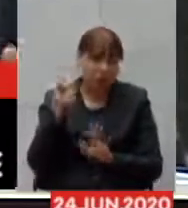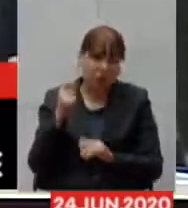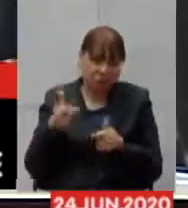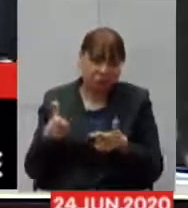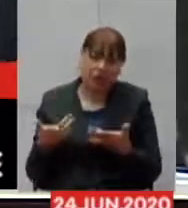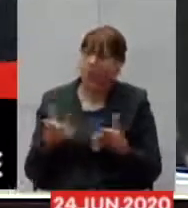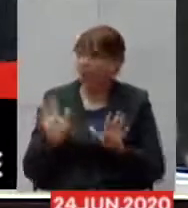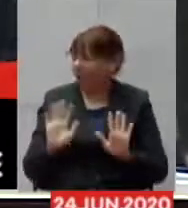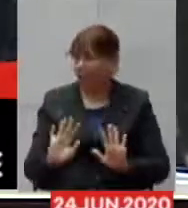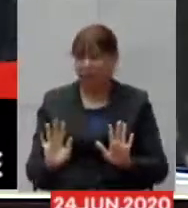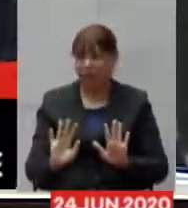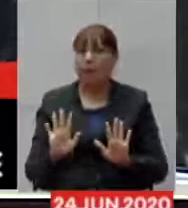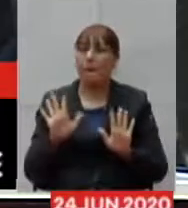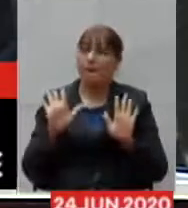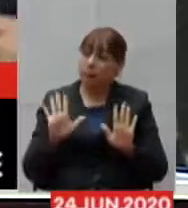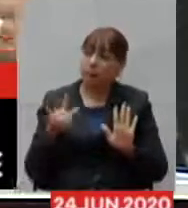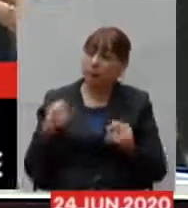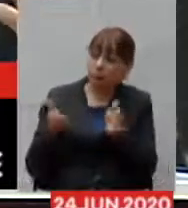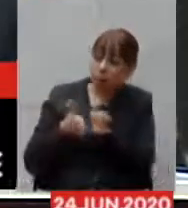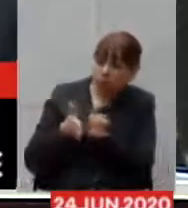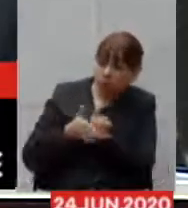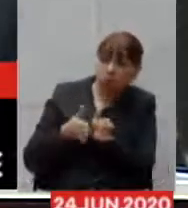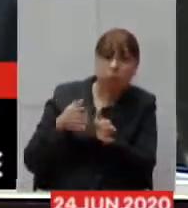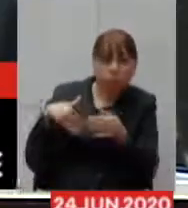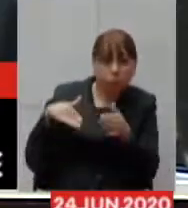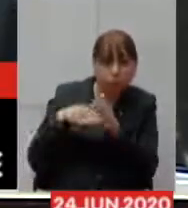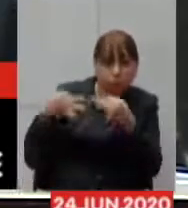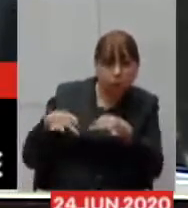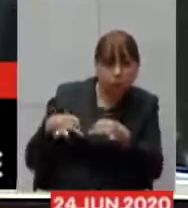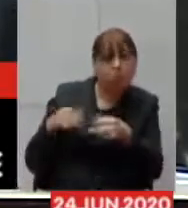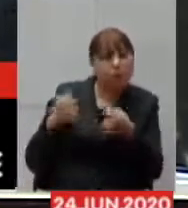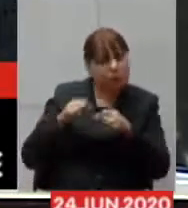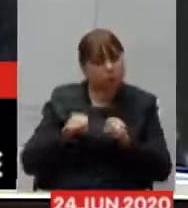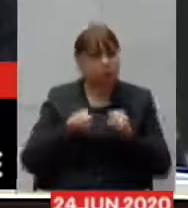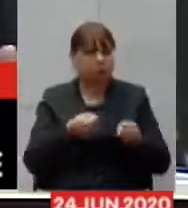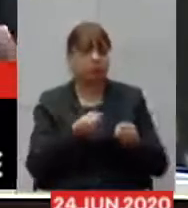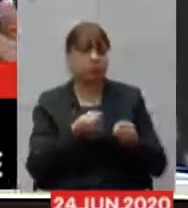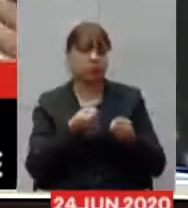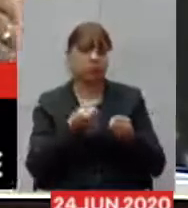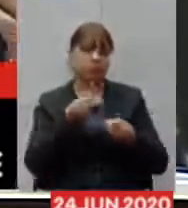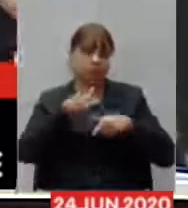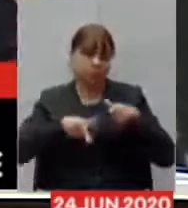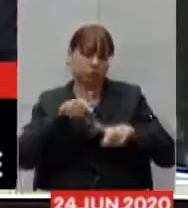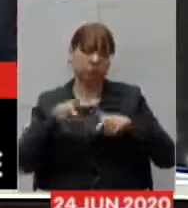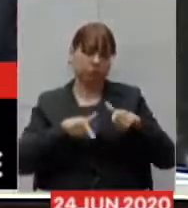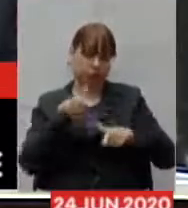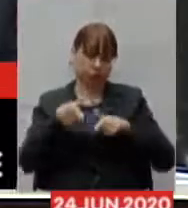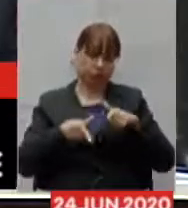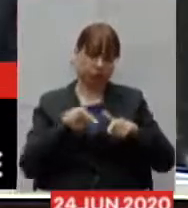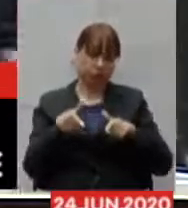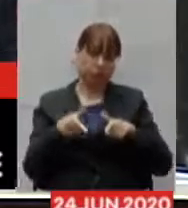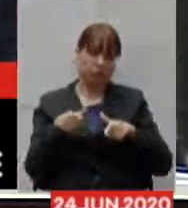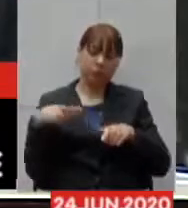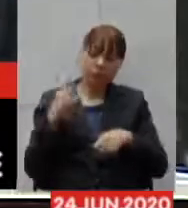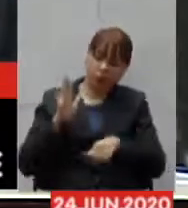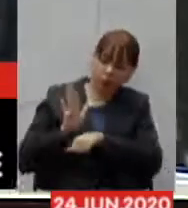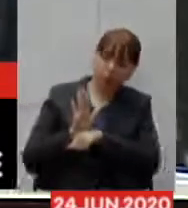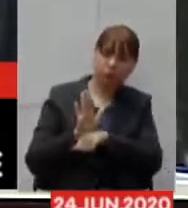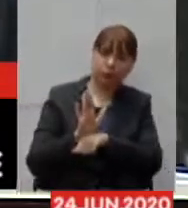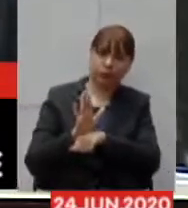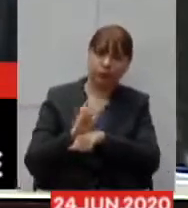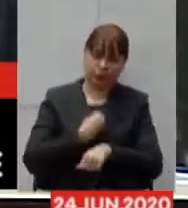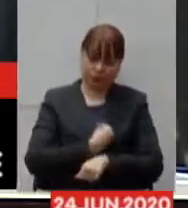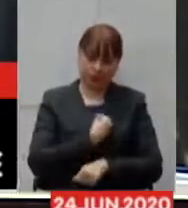aplaudir que está dando certo e reforçar as nossas ações reforçar a nossa ajuda a nossa